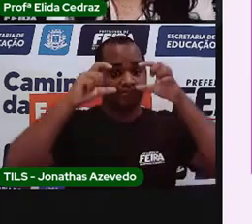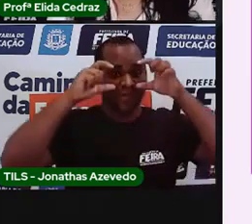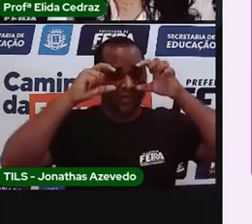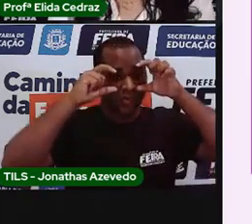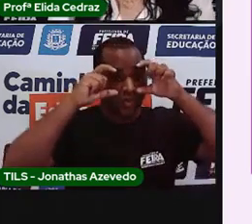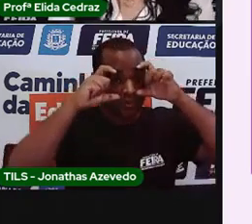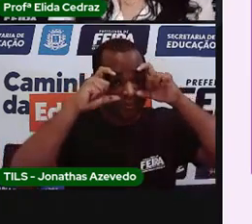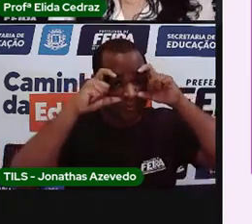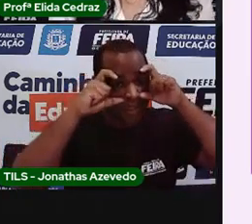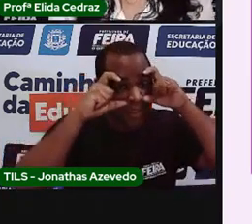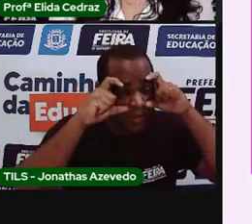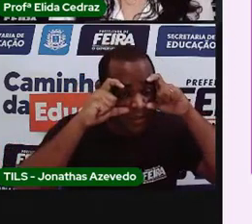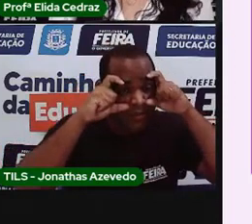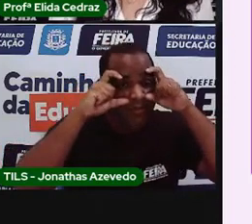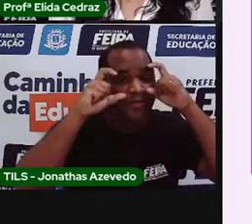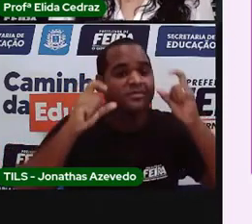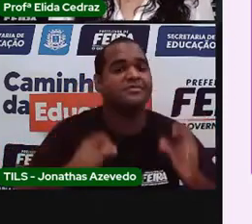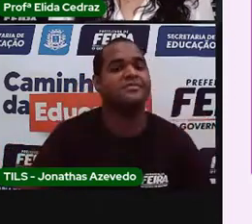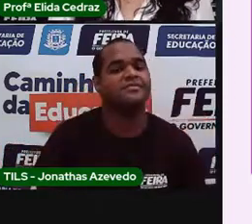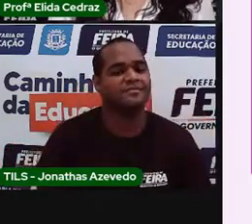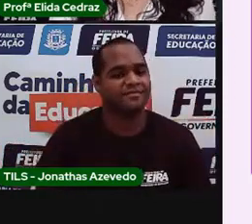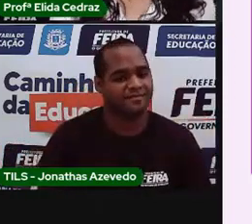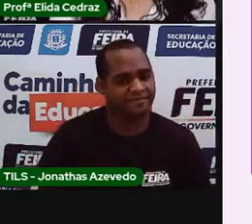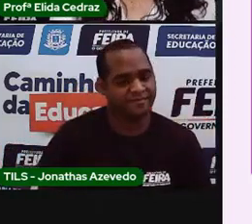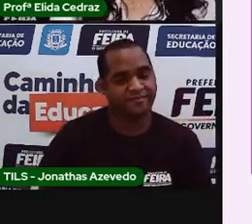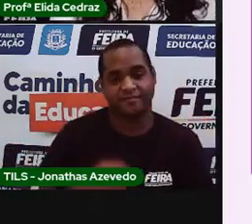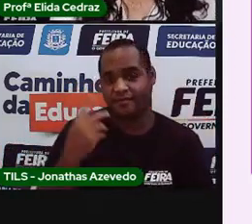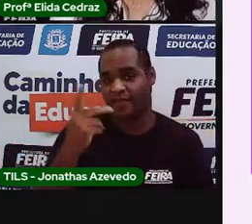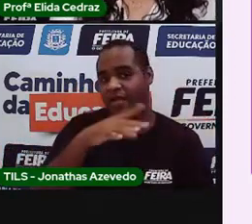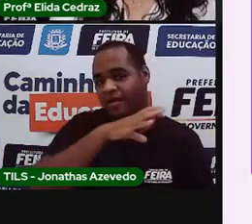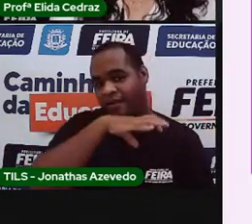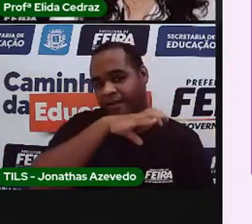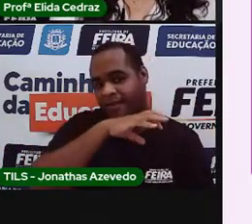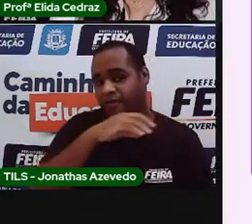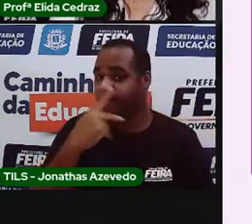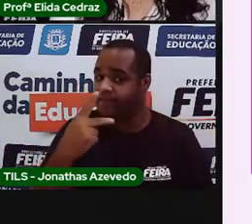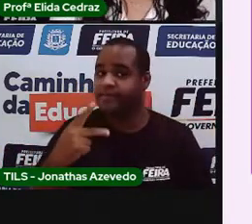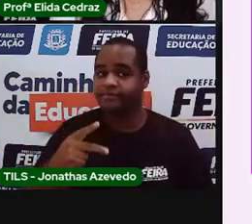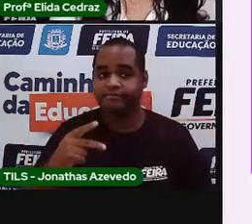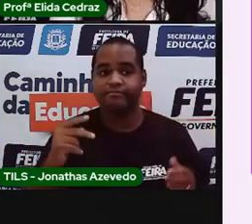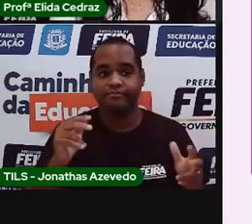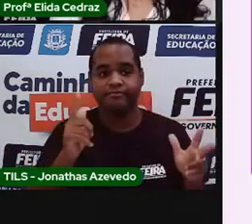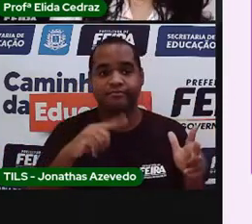Coruja, um animal que tem asa.